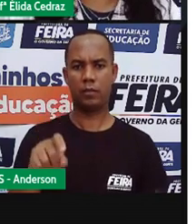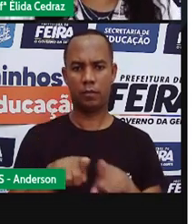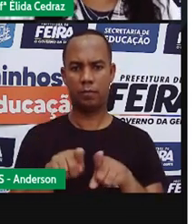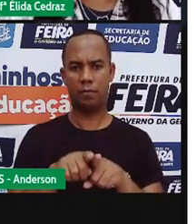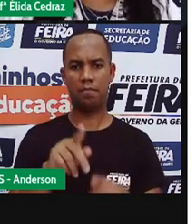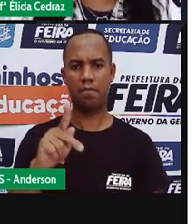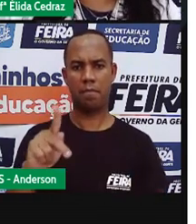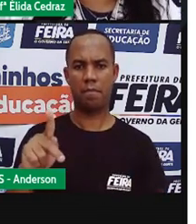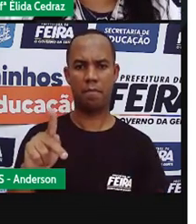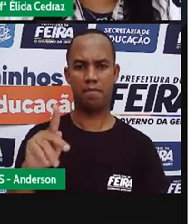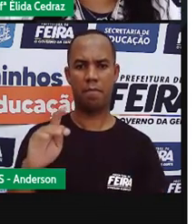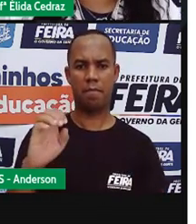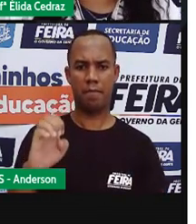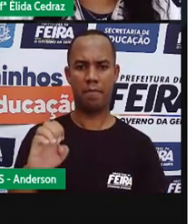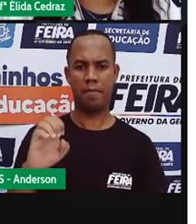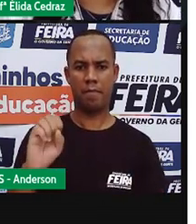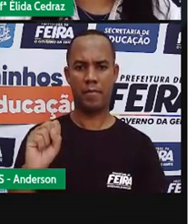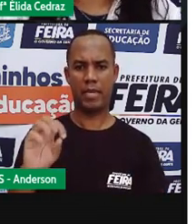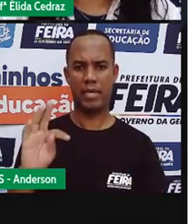e ancavirose.